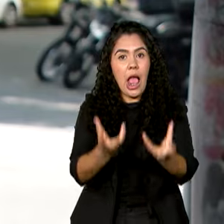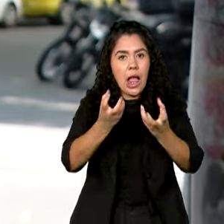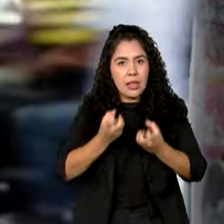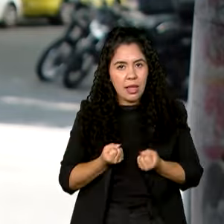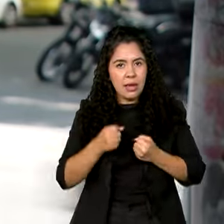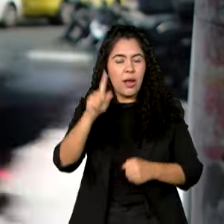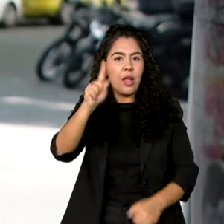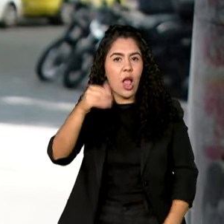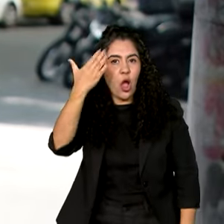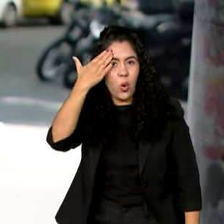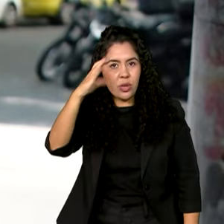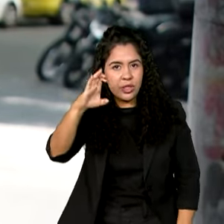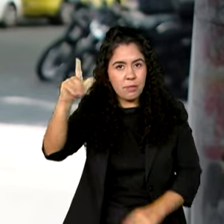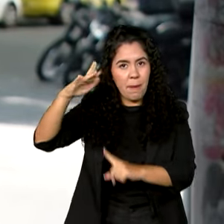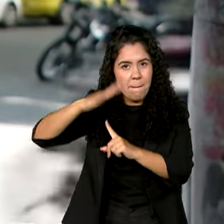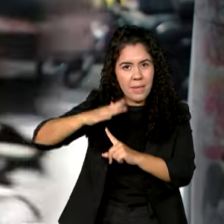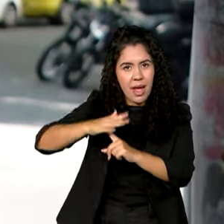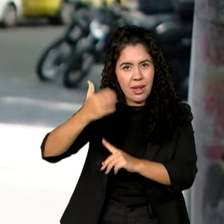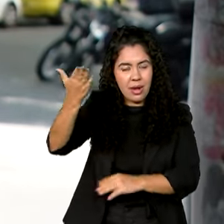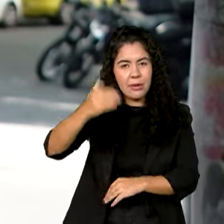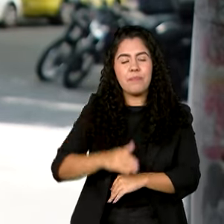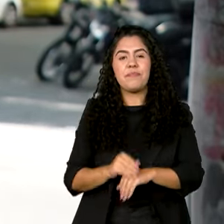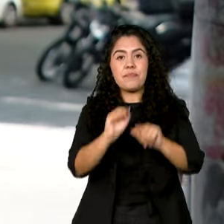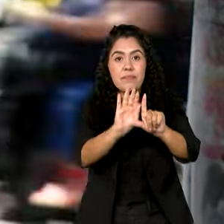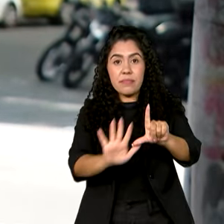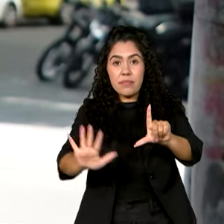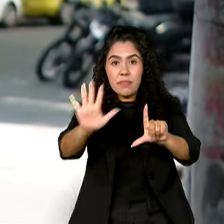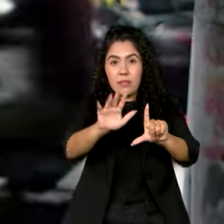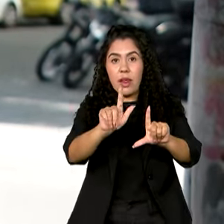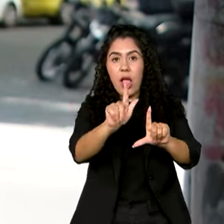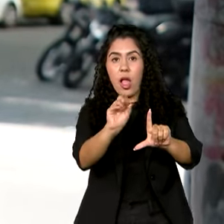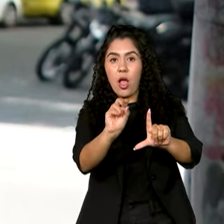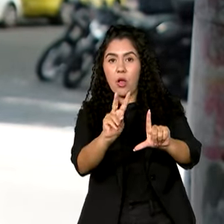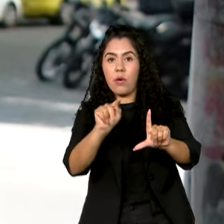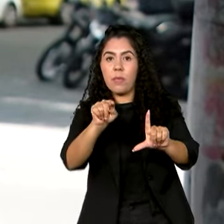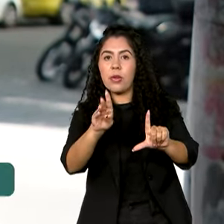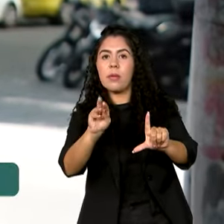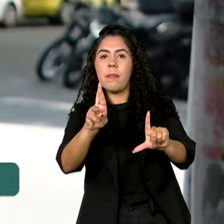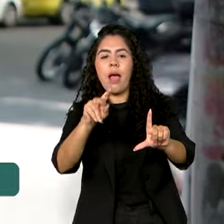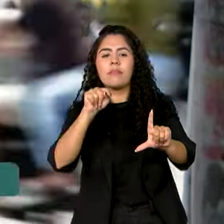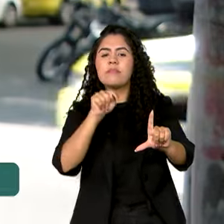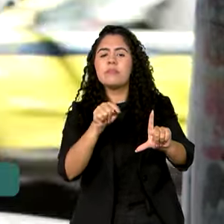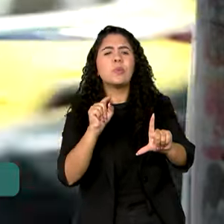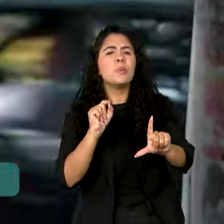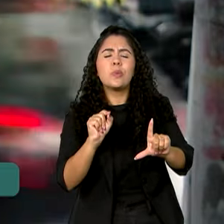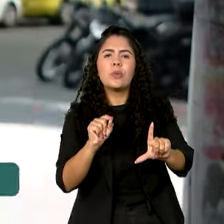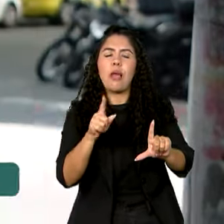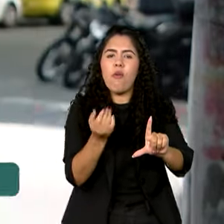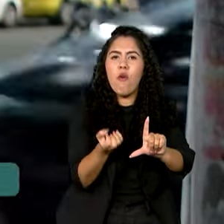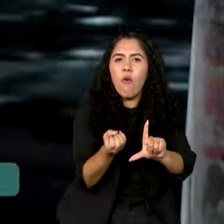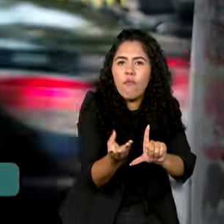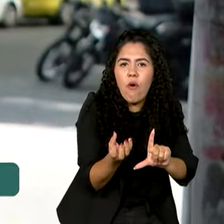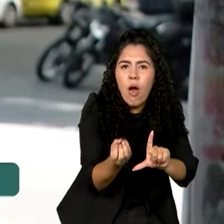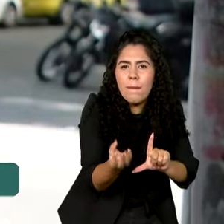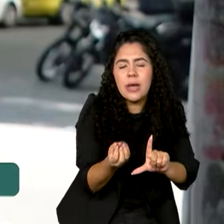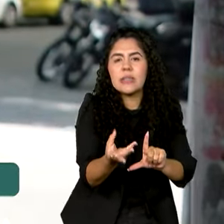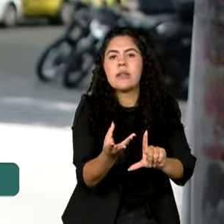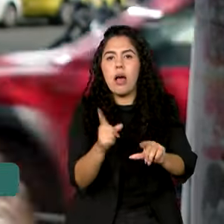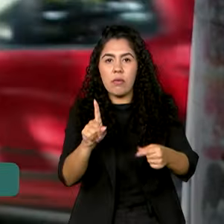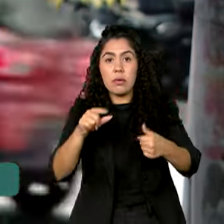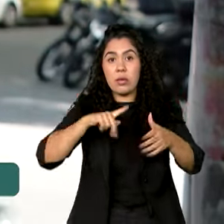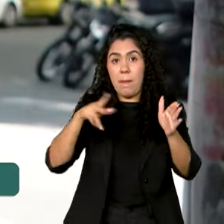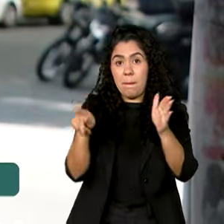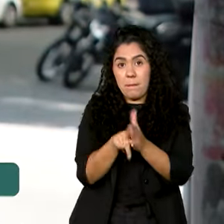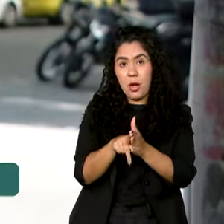Curitiba, no Paraná. A rede gov.br, como também é conhecida, como você falou, permite o fluxo de informações entre as esferas